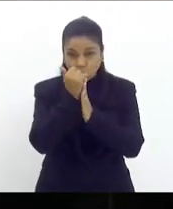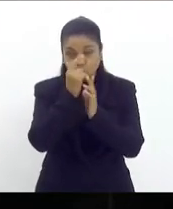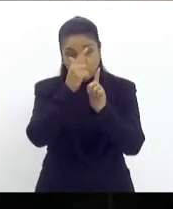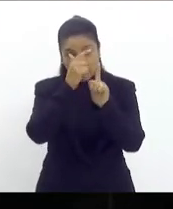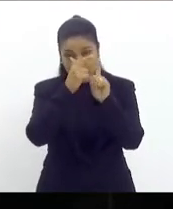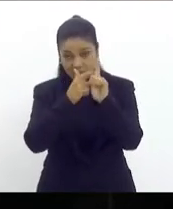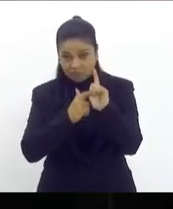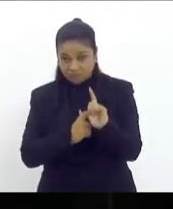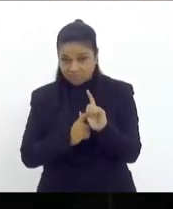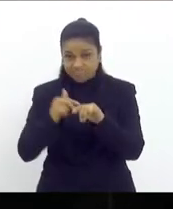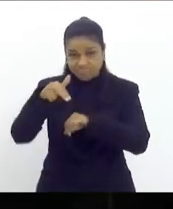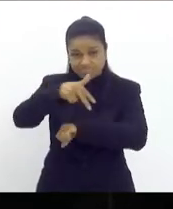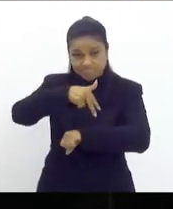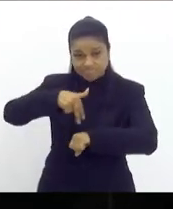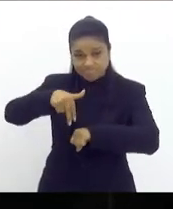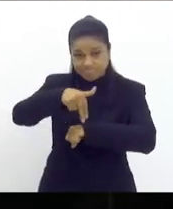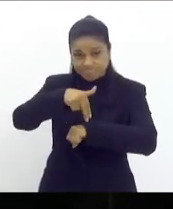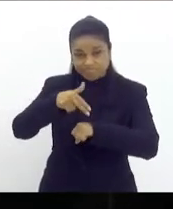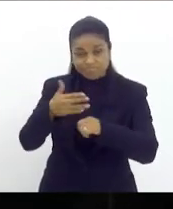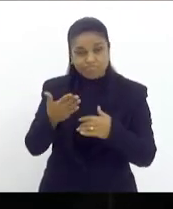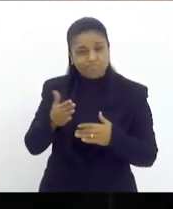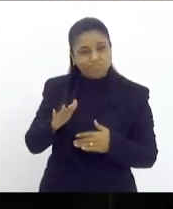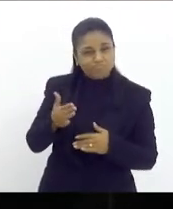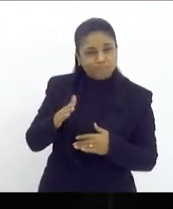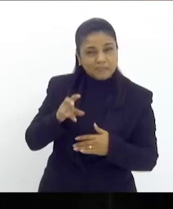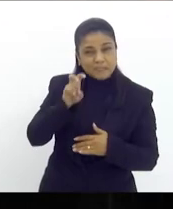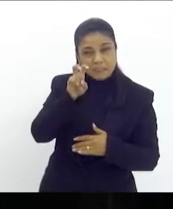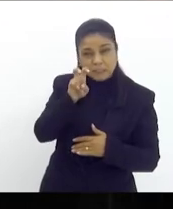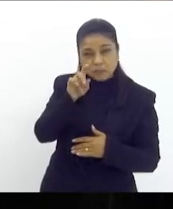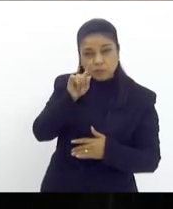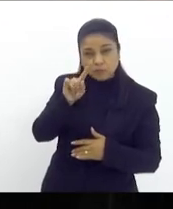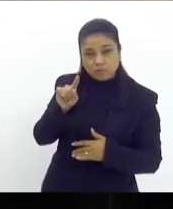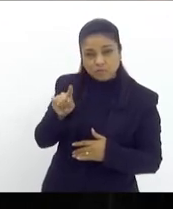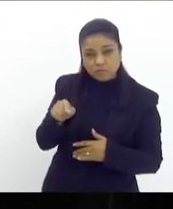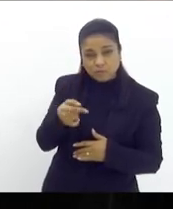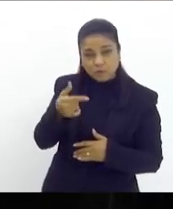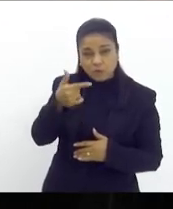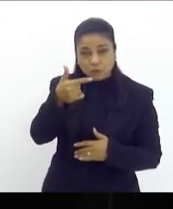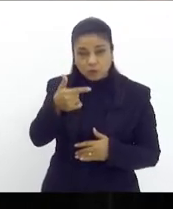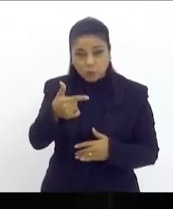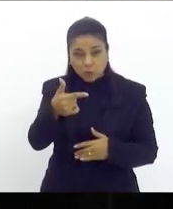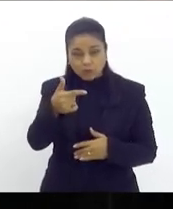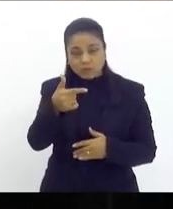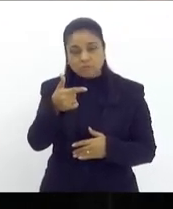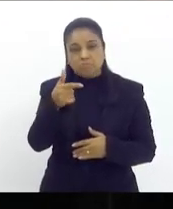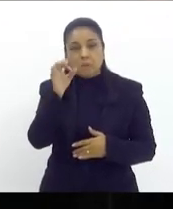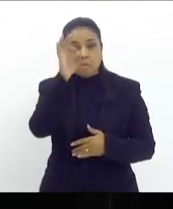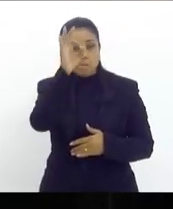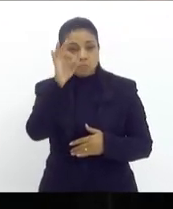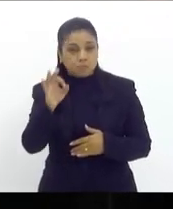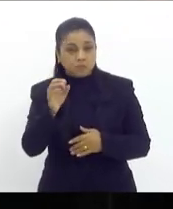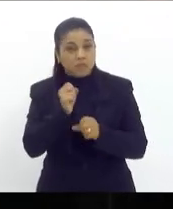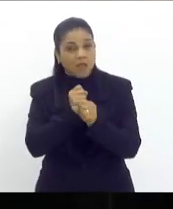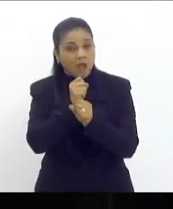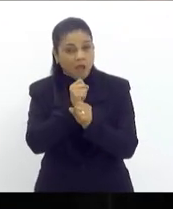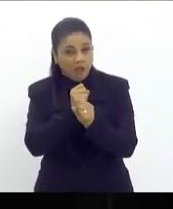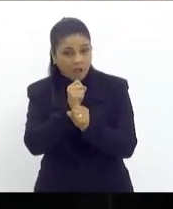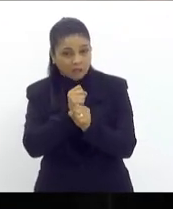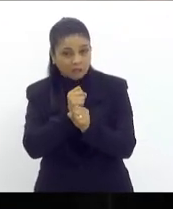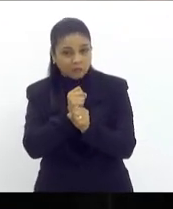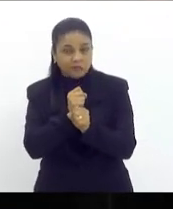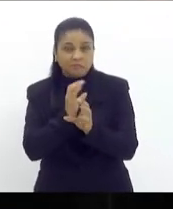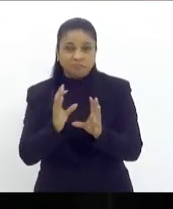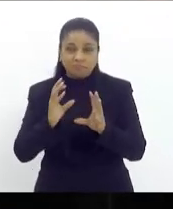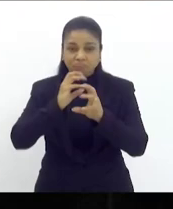uma média ponderada de 5,2 por cento ao ano que é a ponderação de 15